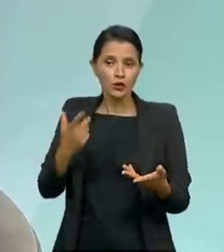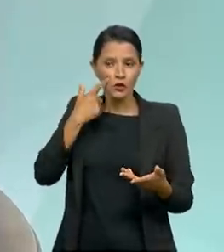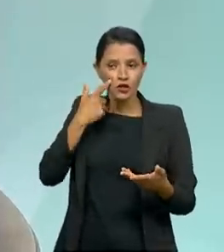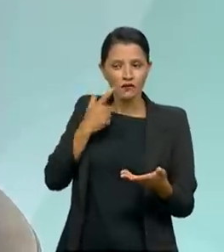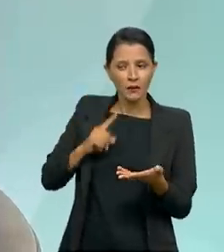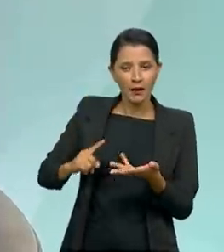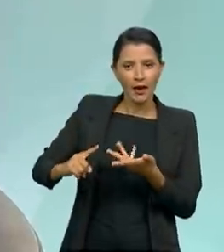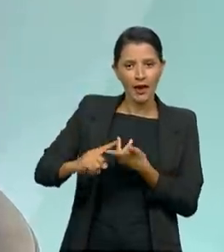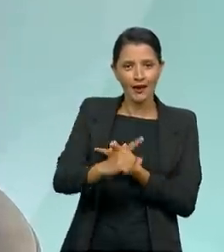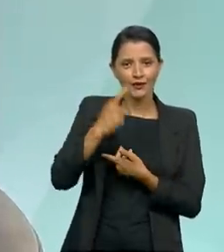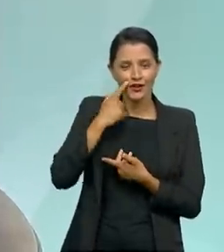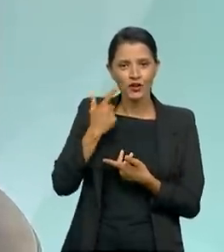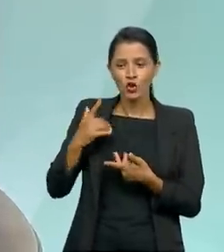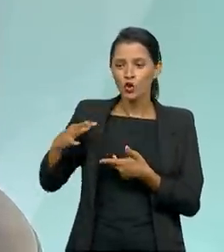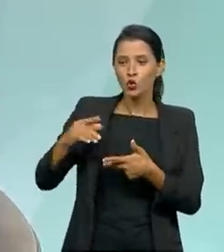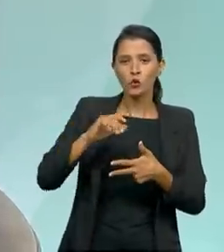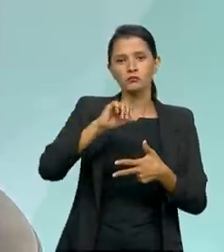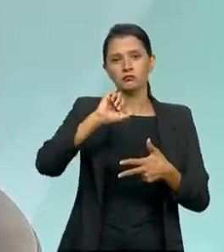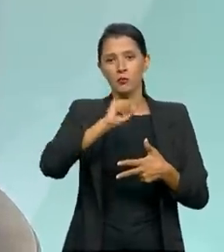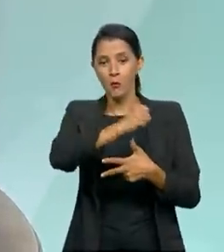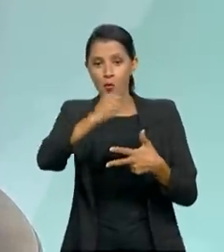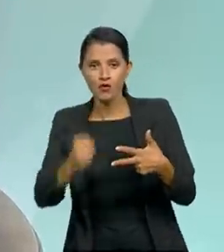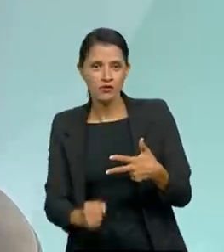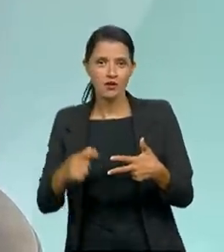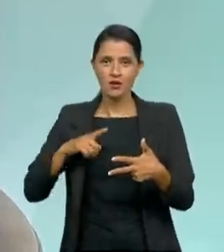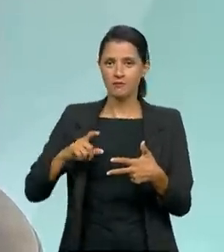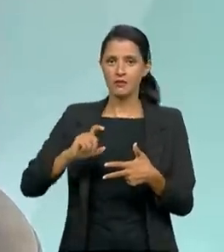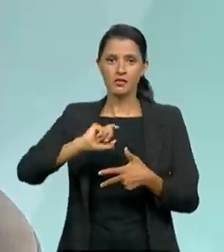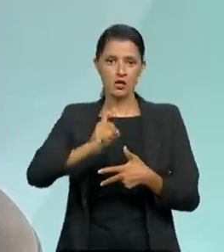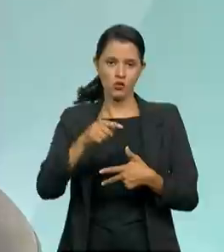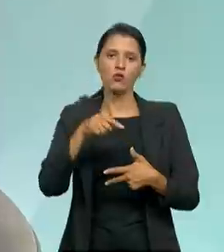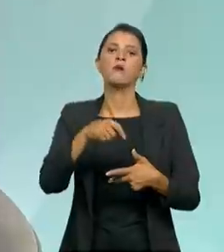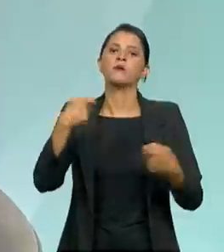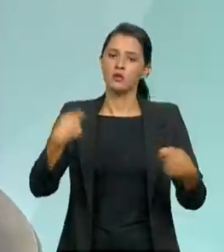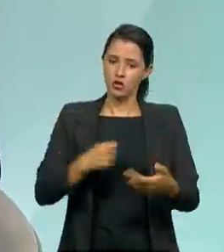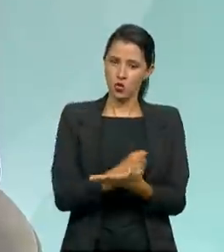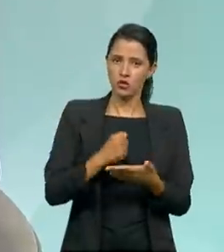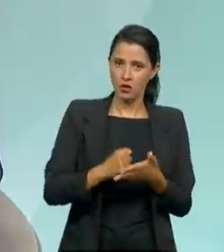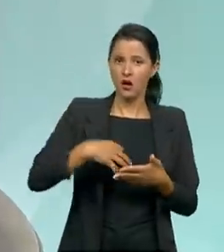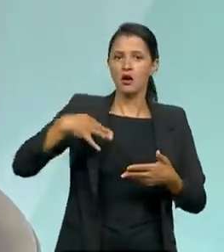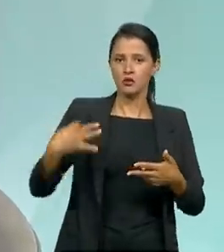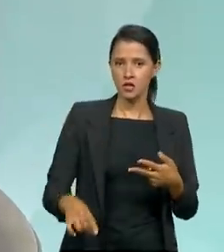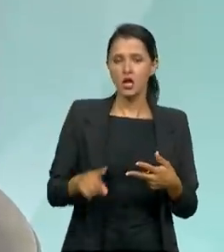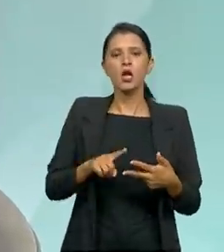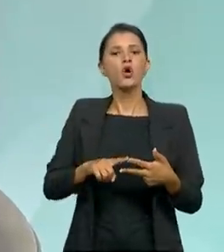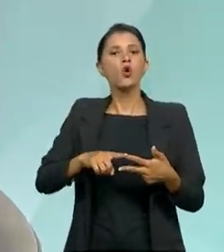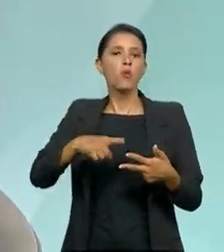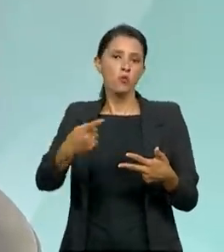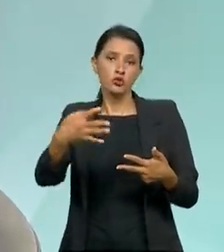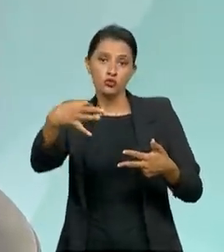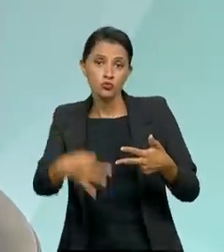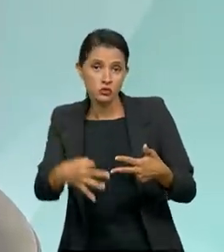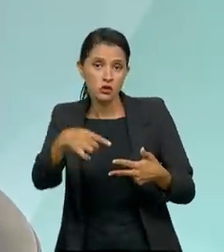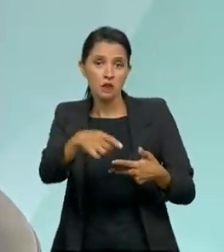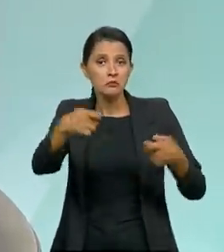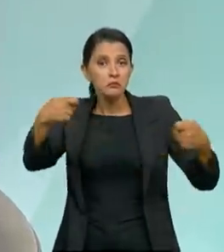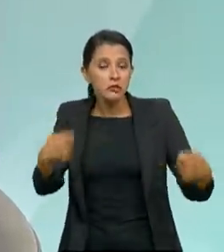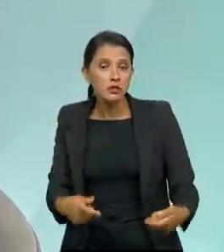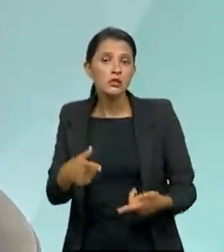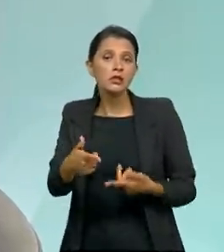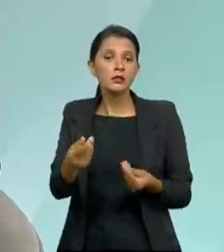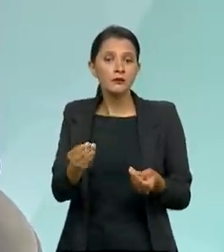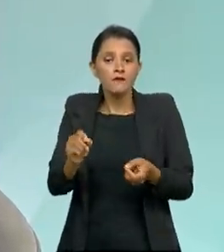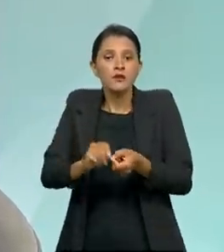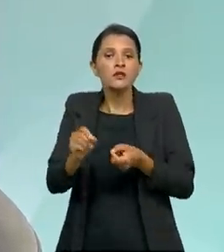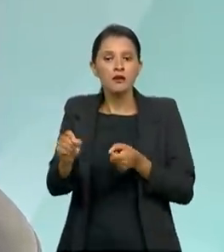vai envolvendo todos os poderes. Poder executivo, que vai ter que cumprir o contrato, poder judiciário, que vai